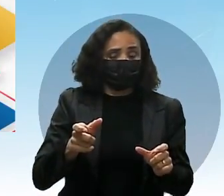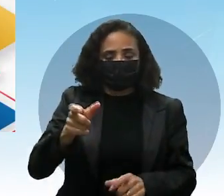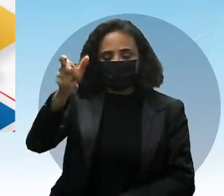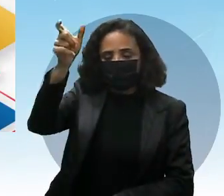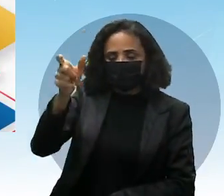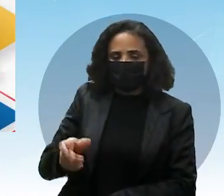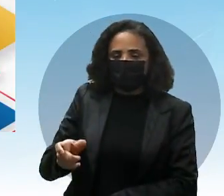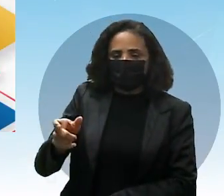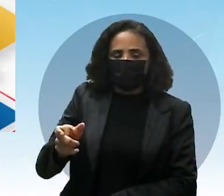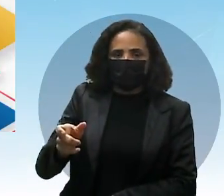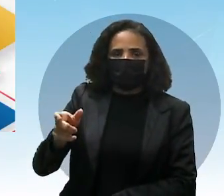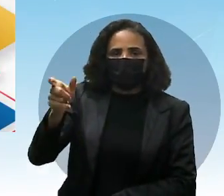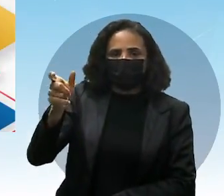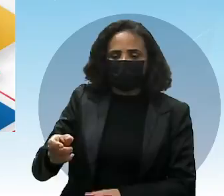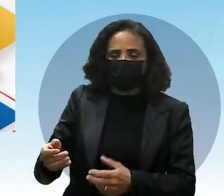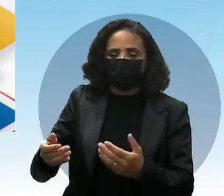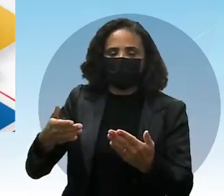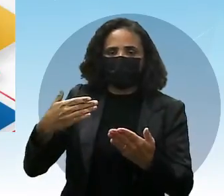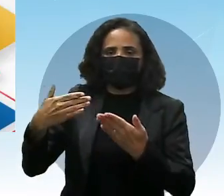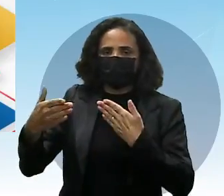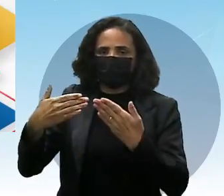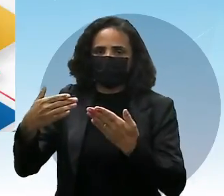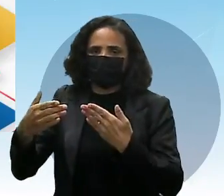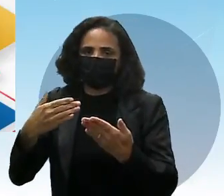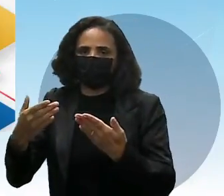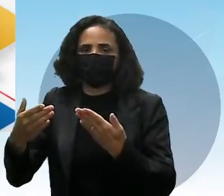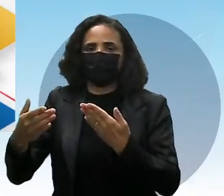No primeiro Ele estava ali dialogando com o colega